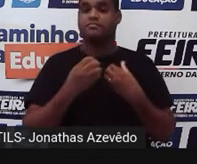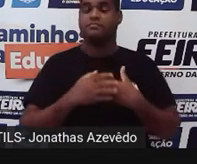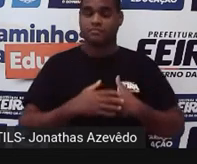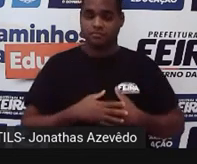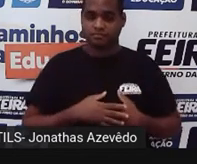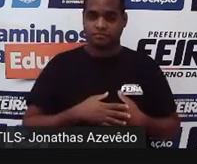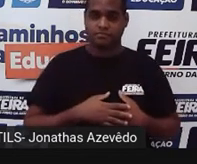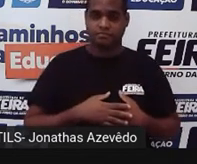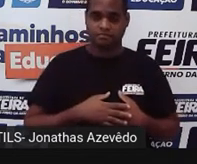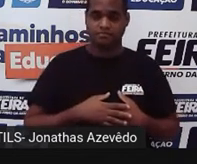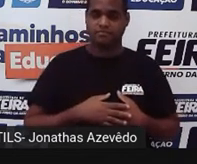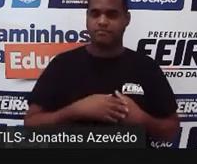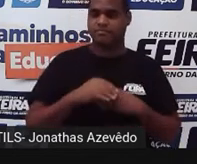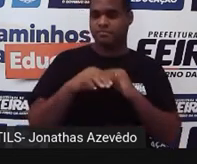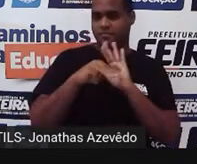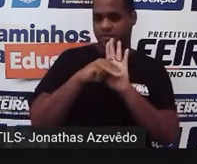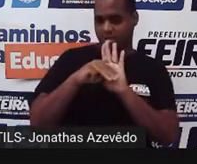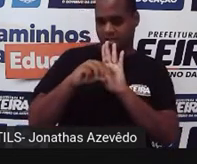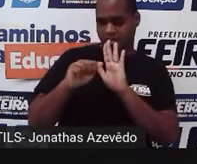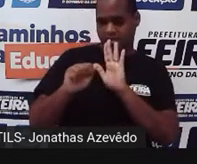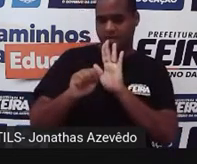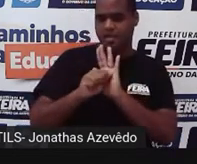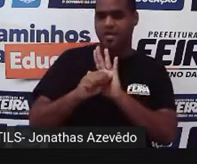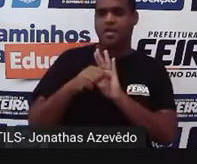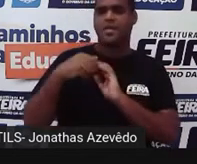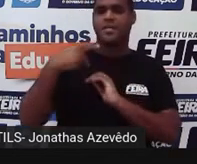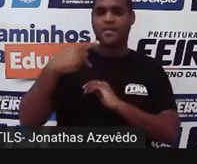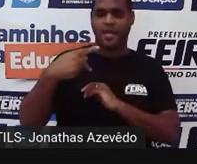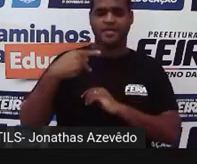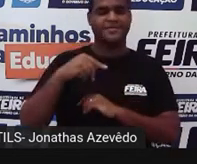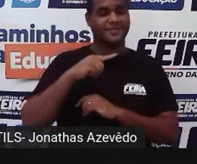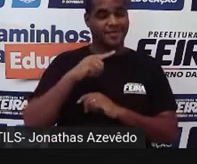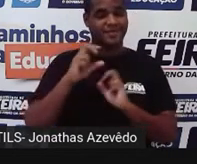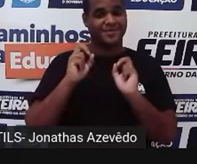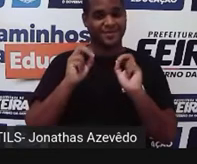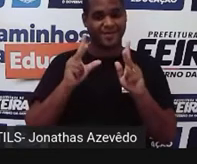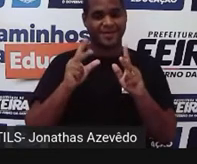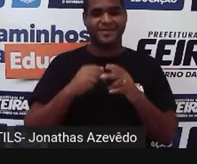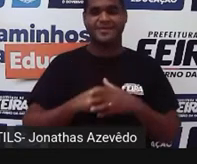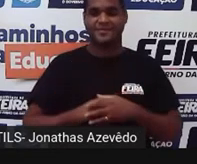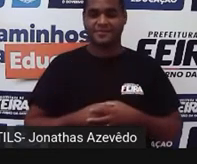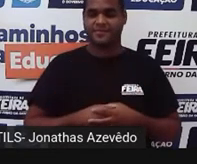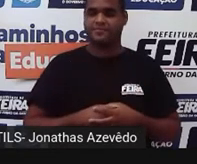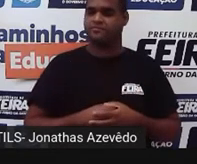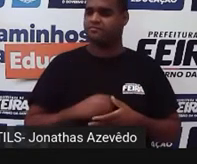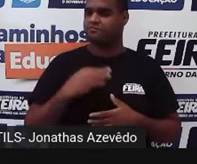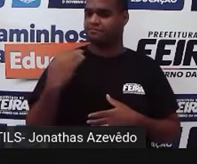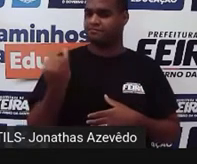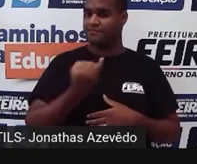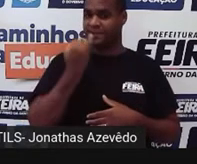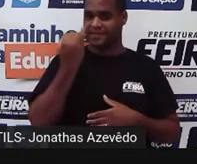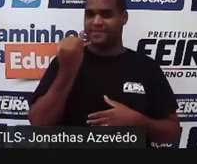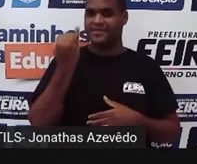Da média aritmética ponderada. Tá bom? Muito importante.